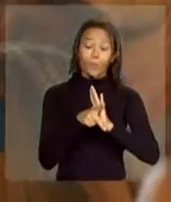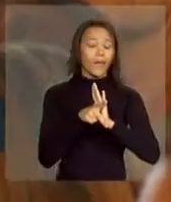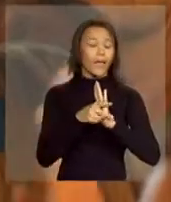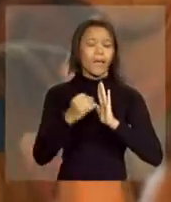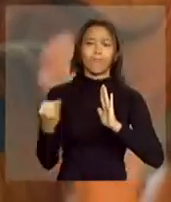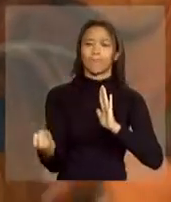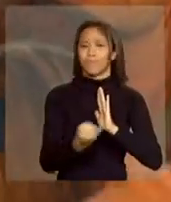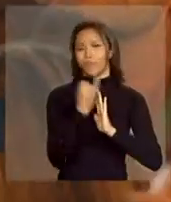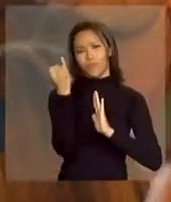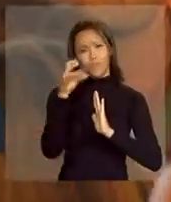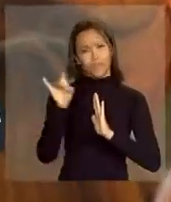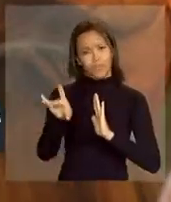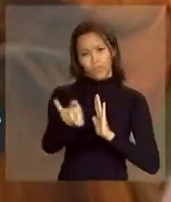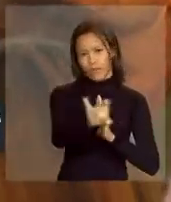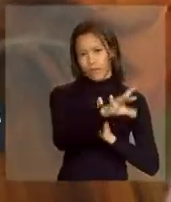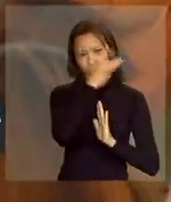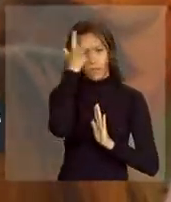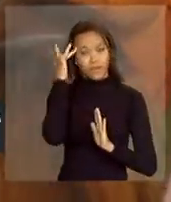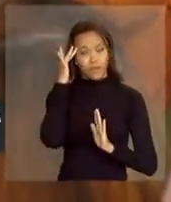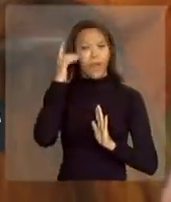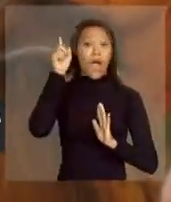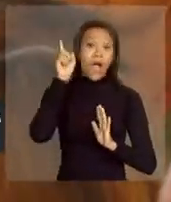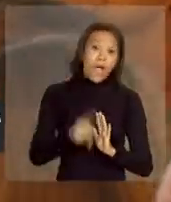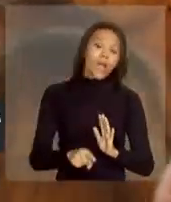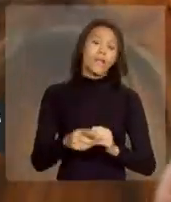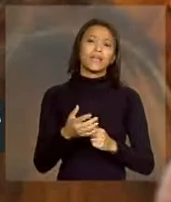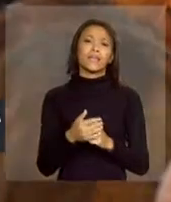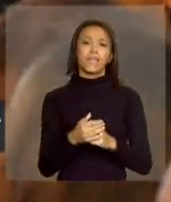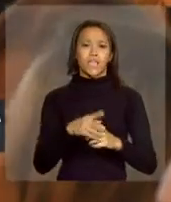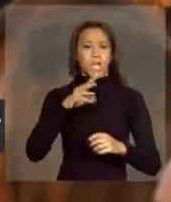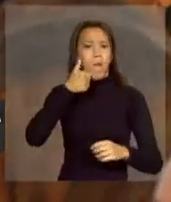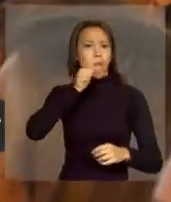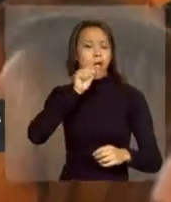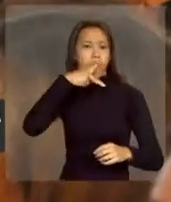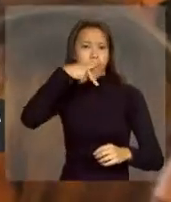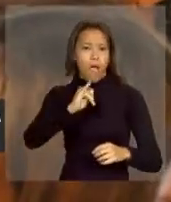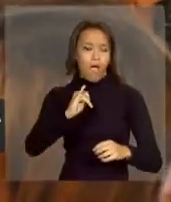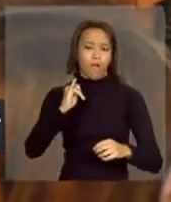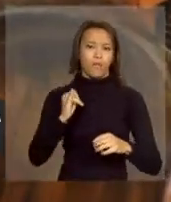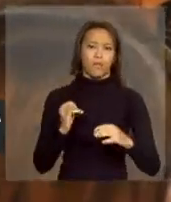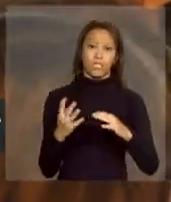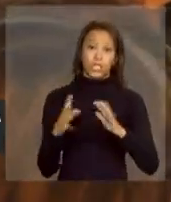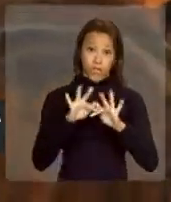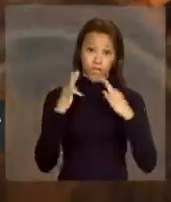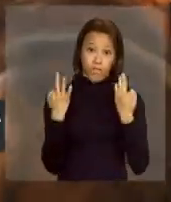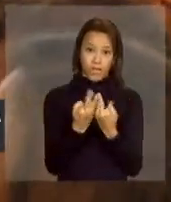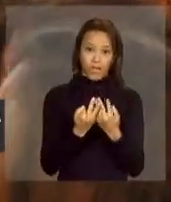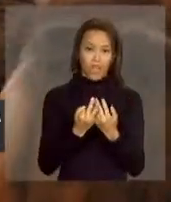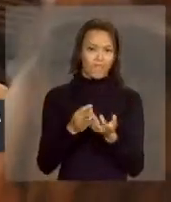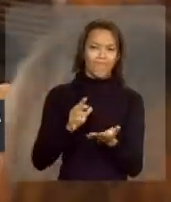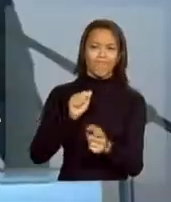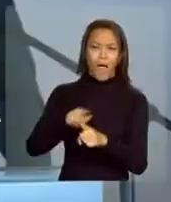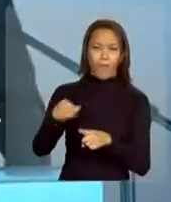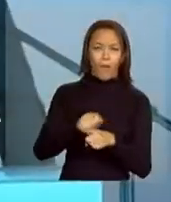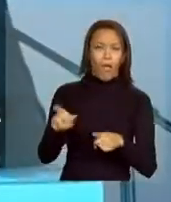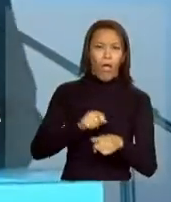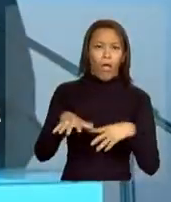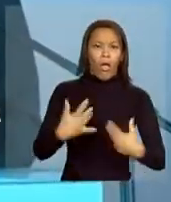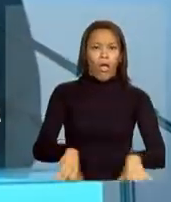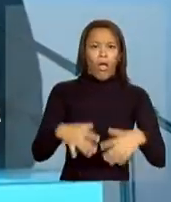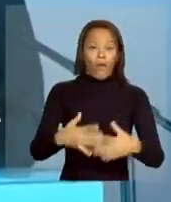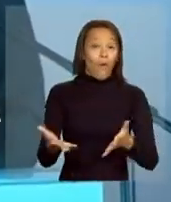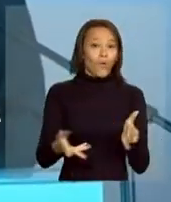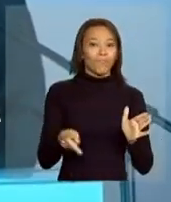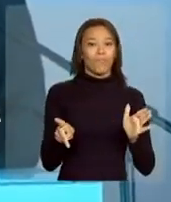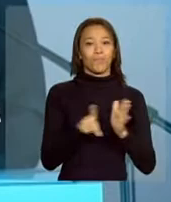para todos nós. é o momento em que a chefe de família, o chefe de família deixa de pagar o aluguel para ter